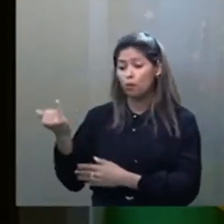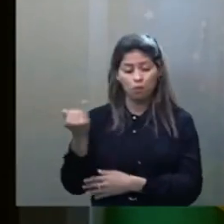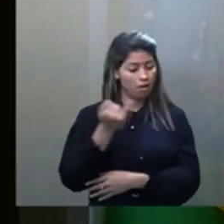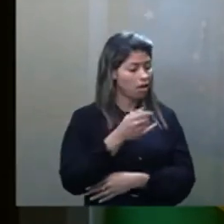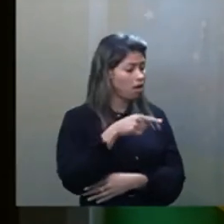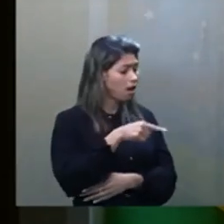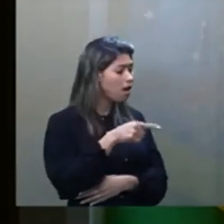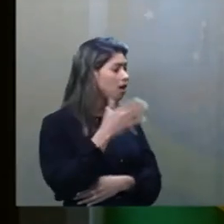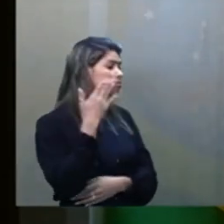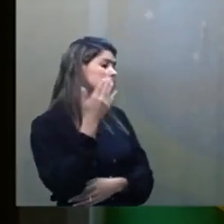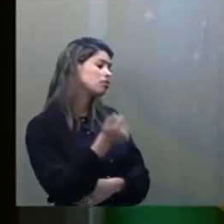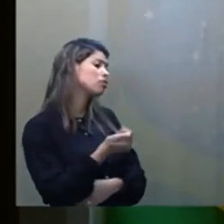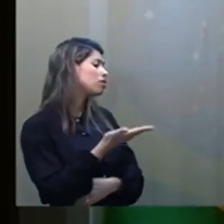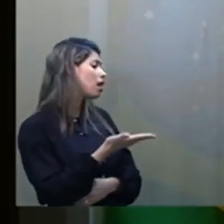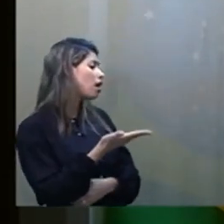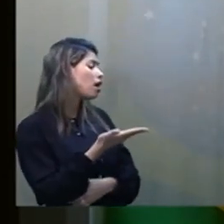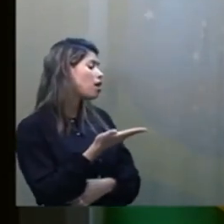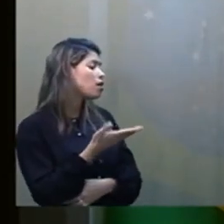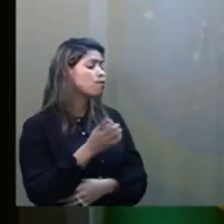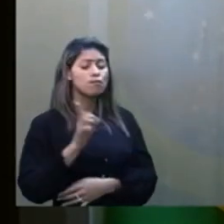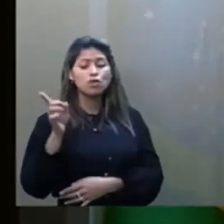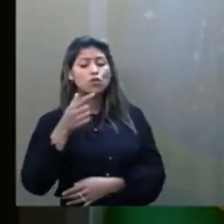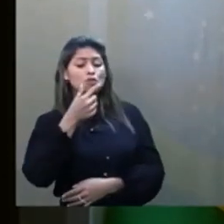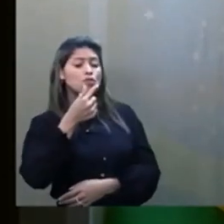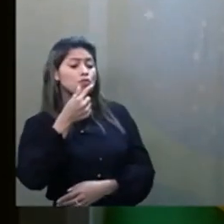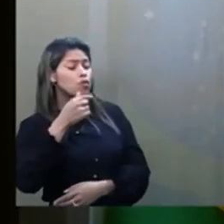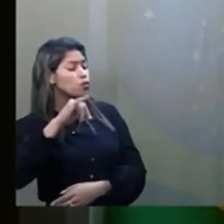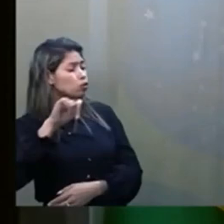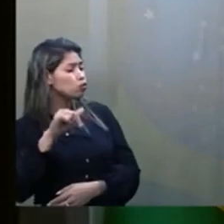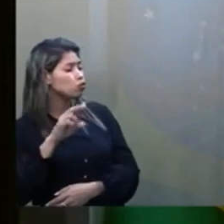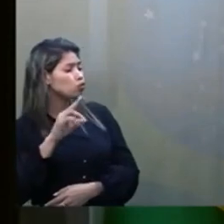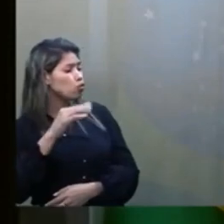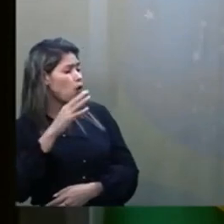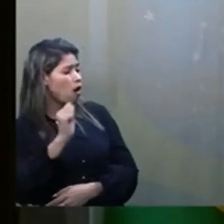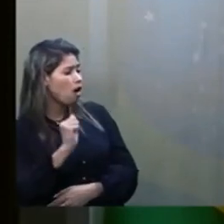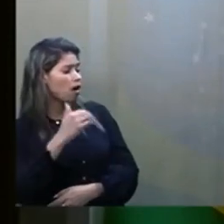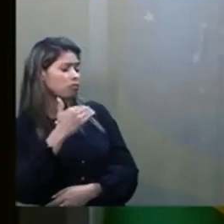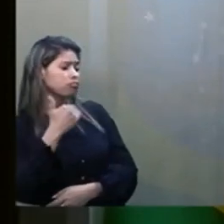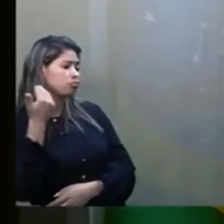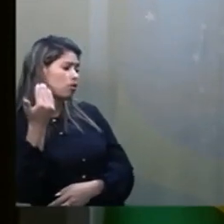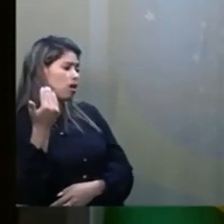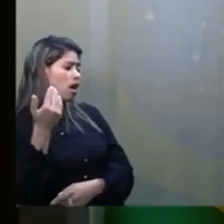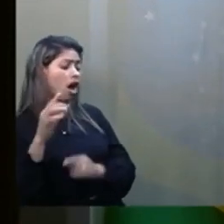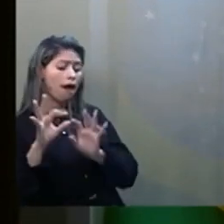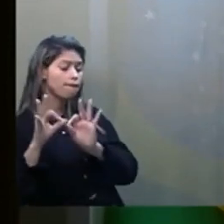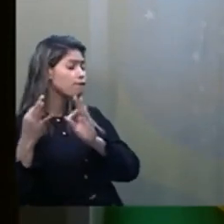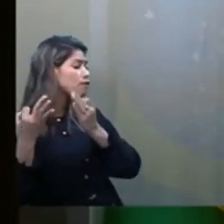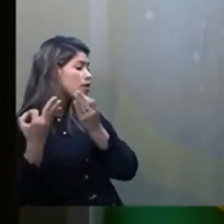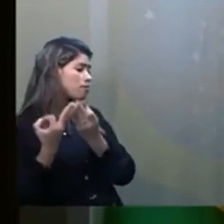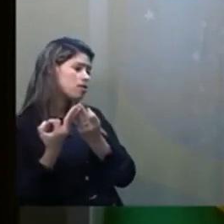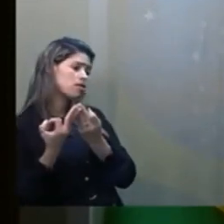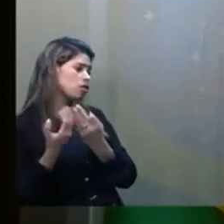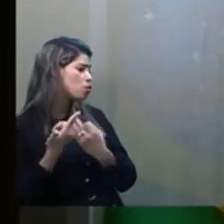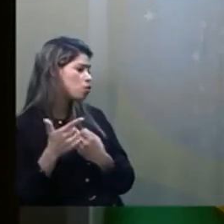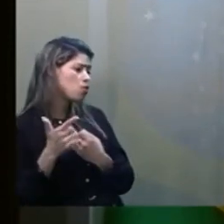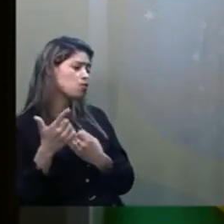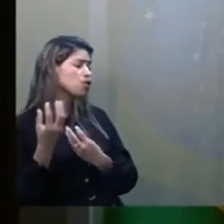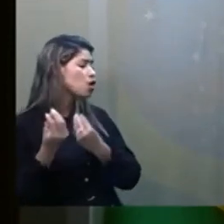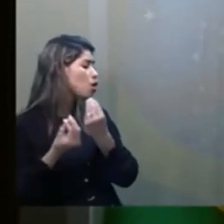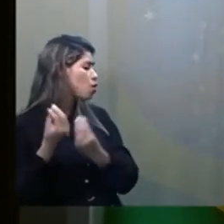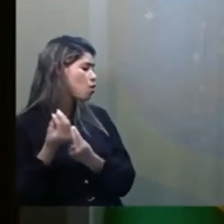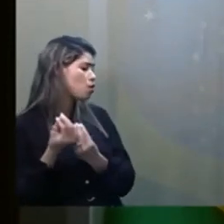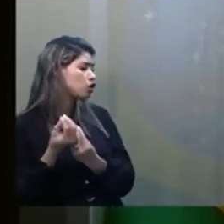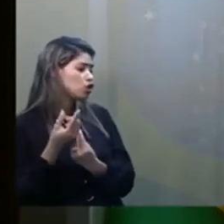não soube? O seu Juca faleceu e a família é tão pobre. Que não tem dinheiro para comprar um caixão. Ele vai ser enterrado como